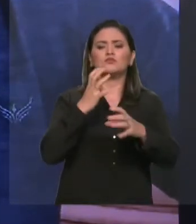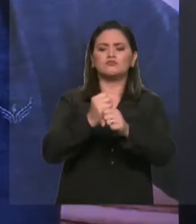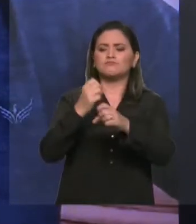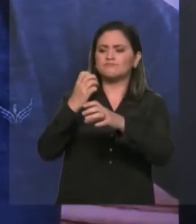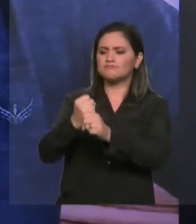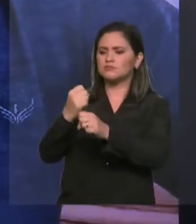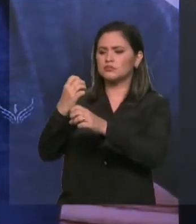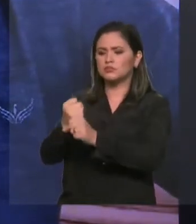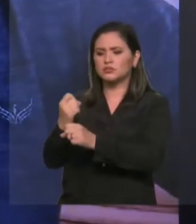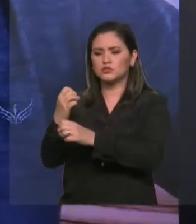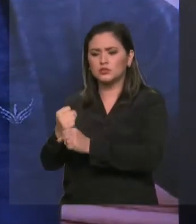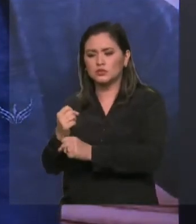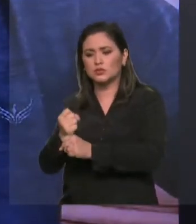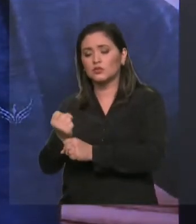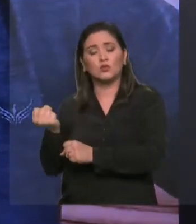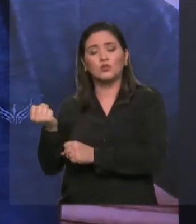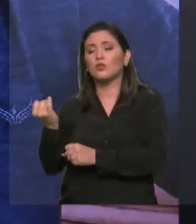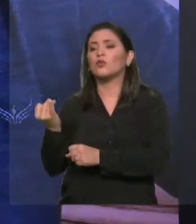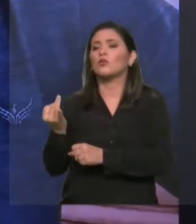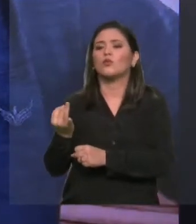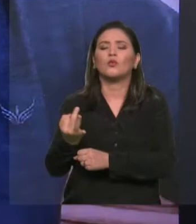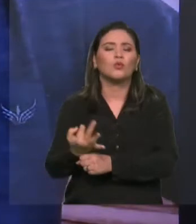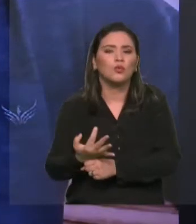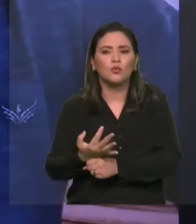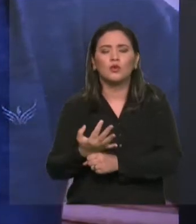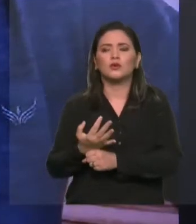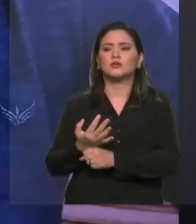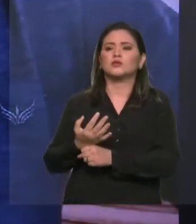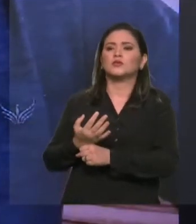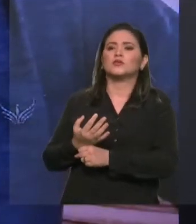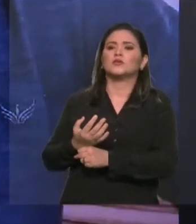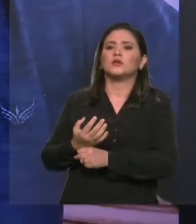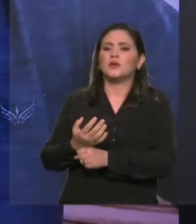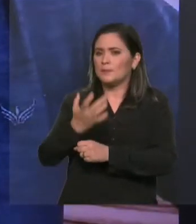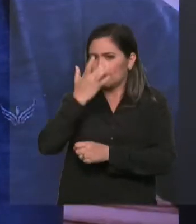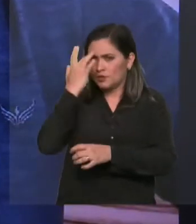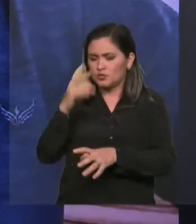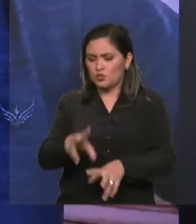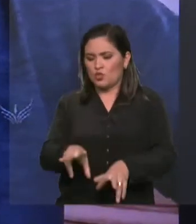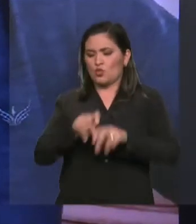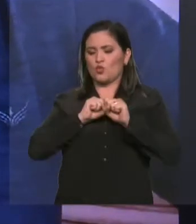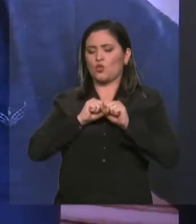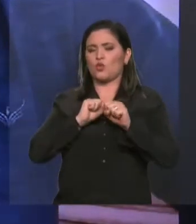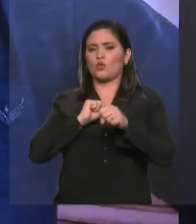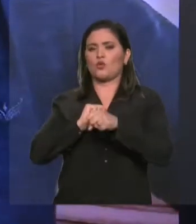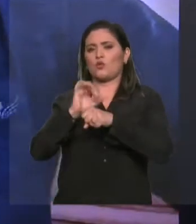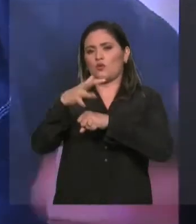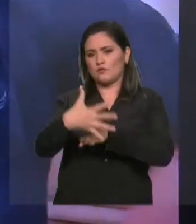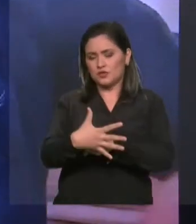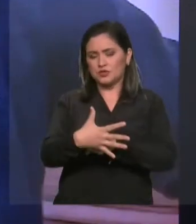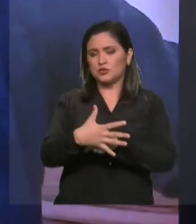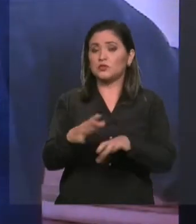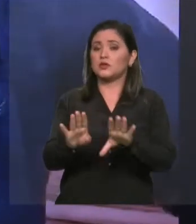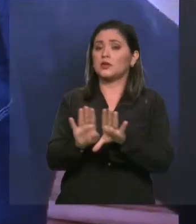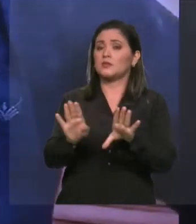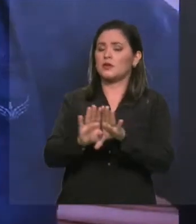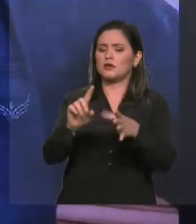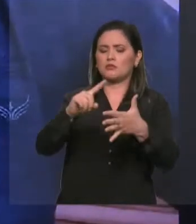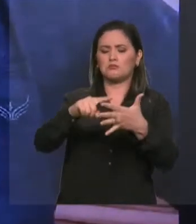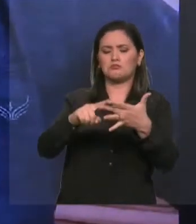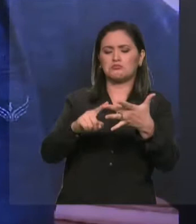suspeito de Covid-19. E outras doenças infecciosas também. Isso